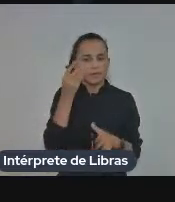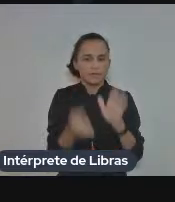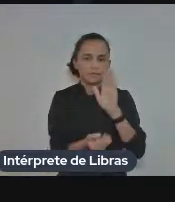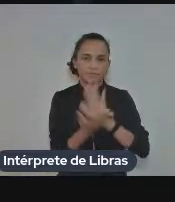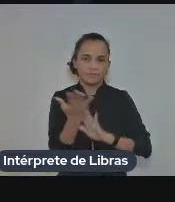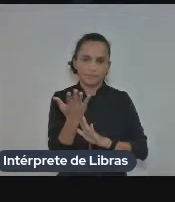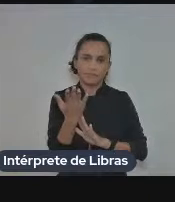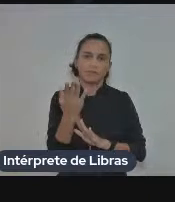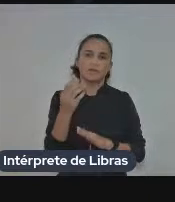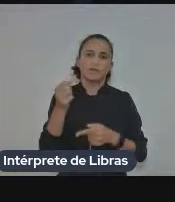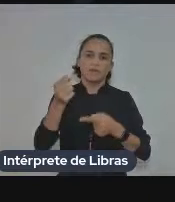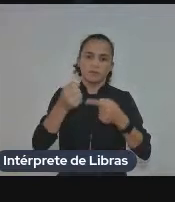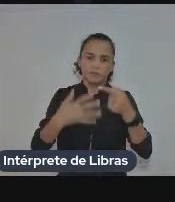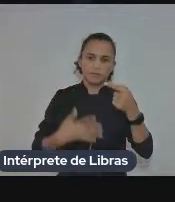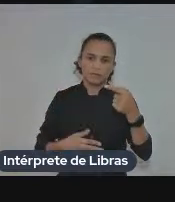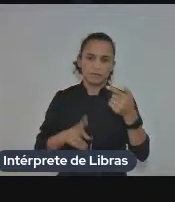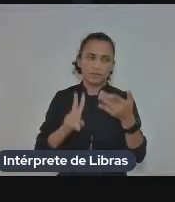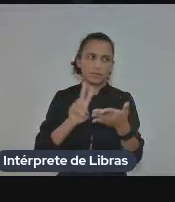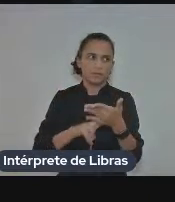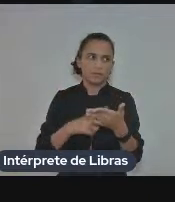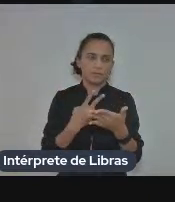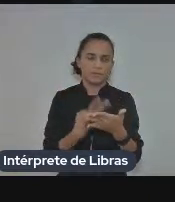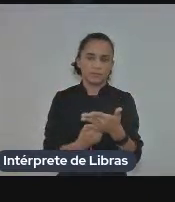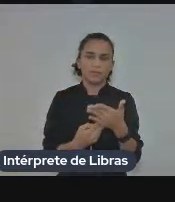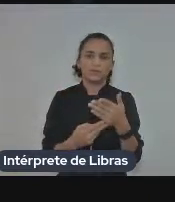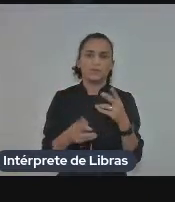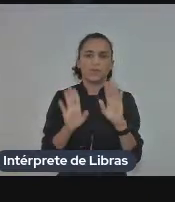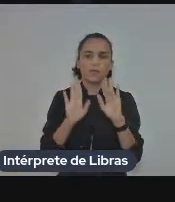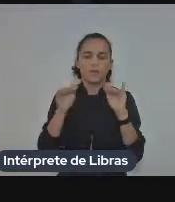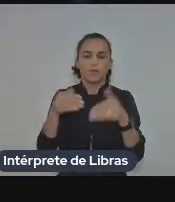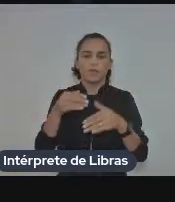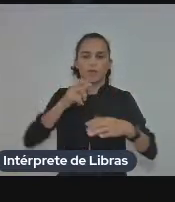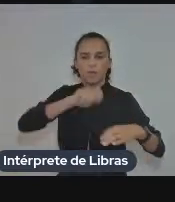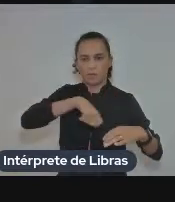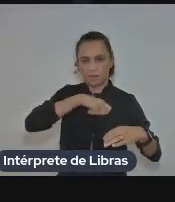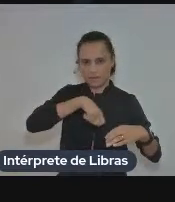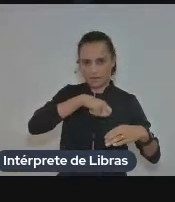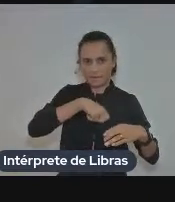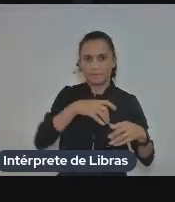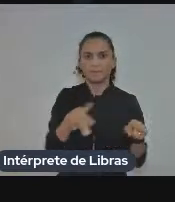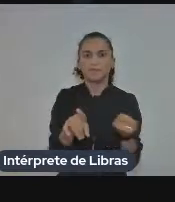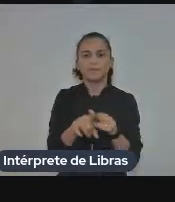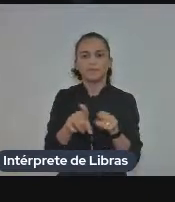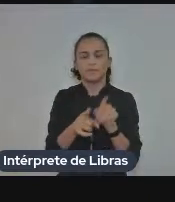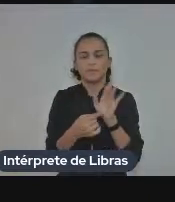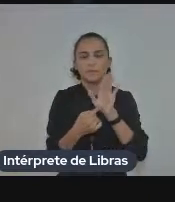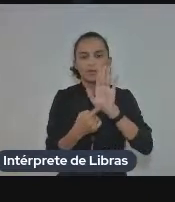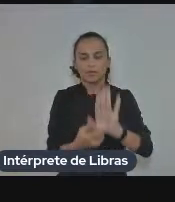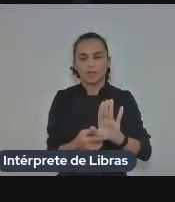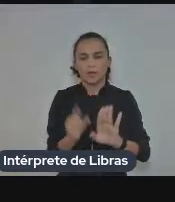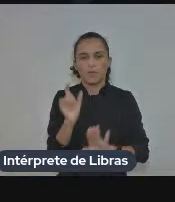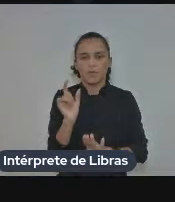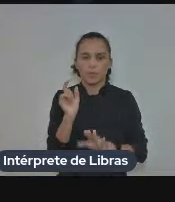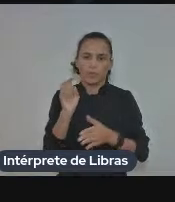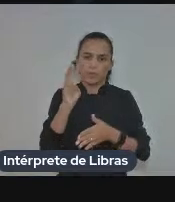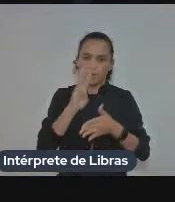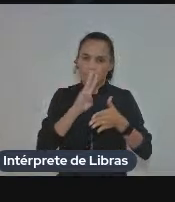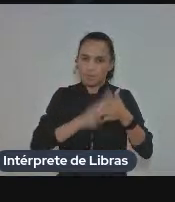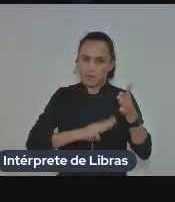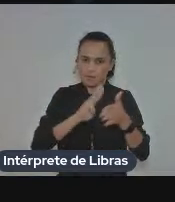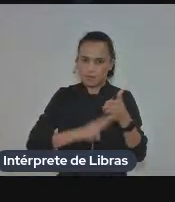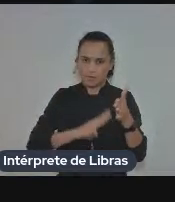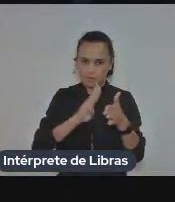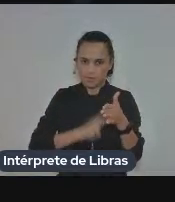para o tradutor de culinária. Em seguida, vamos apresentar esse trechinho da metodologia que foi